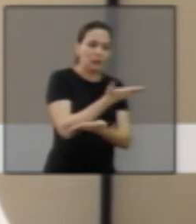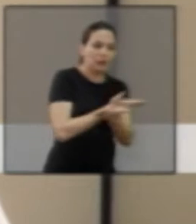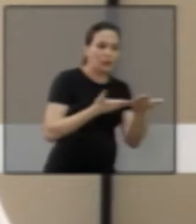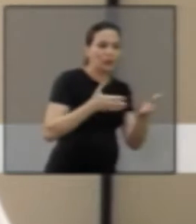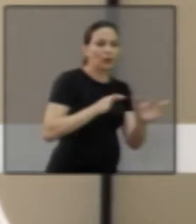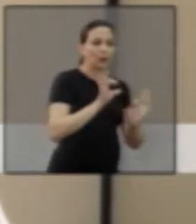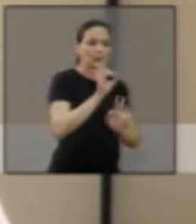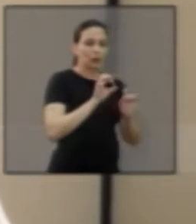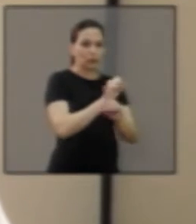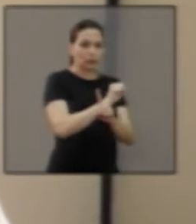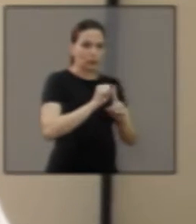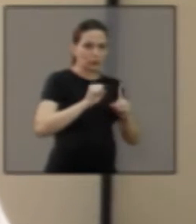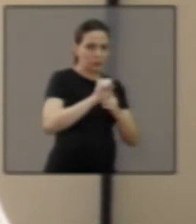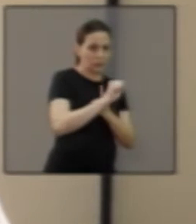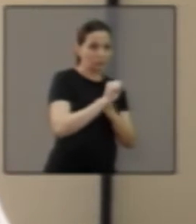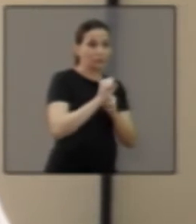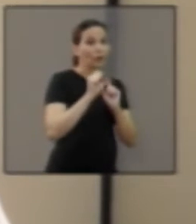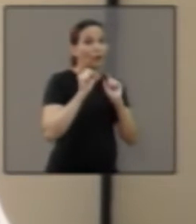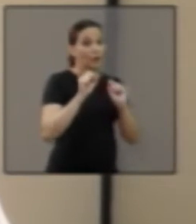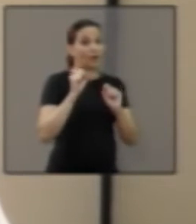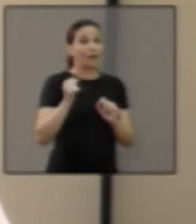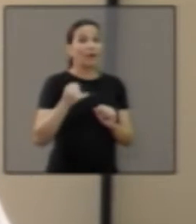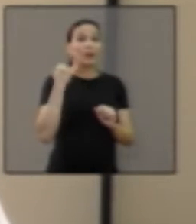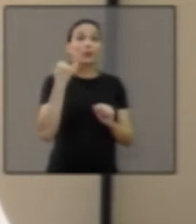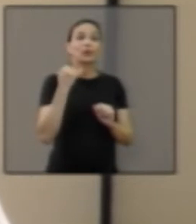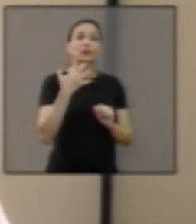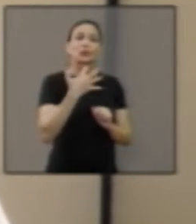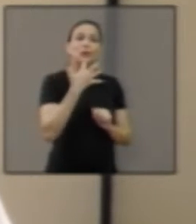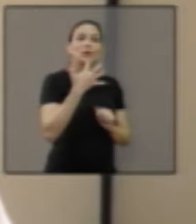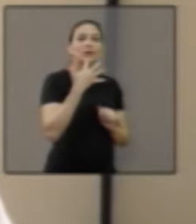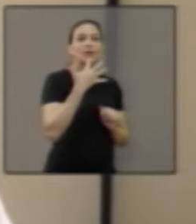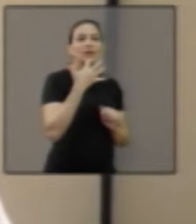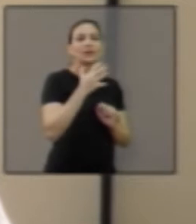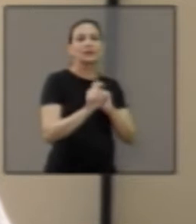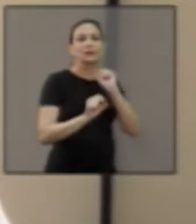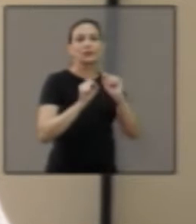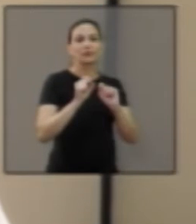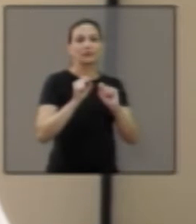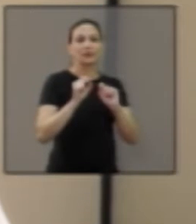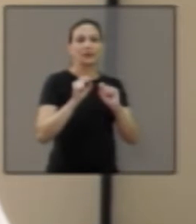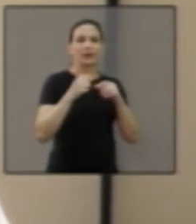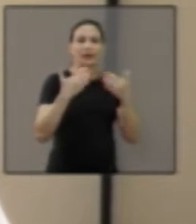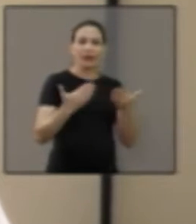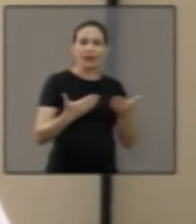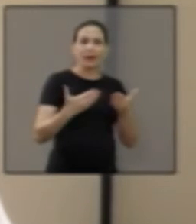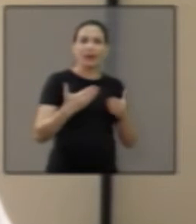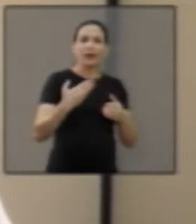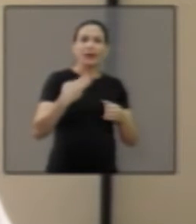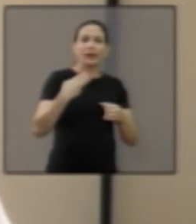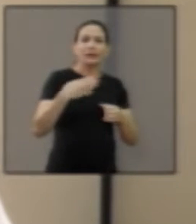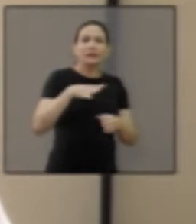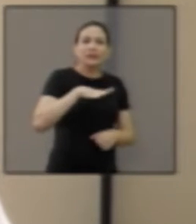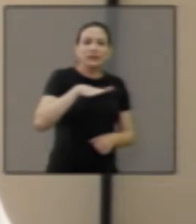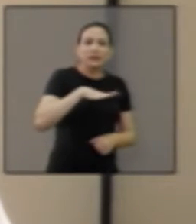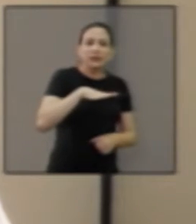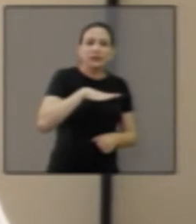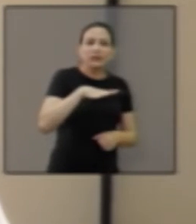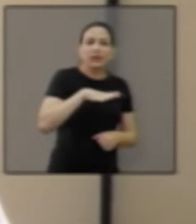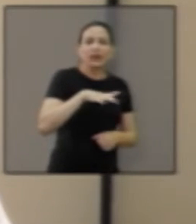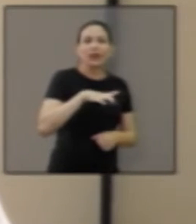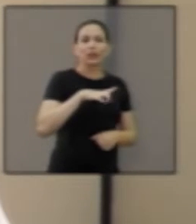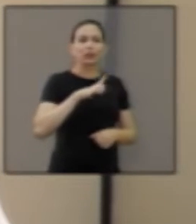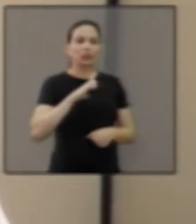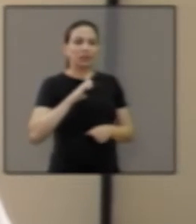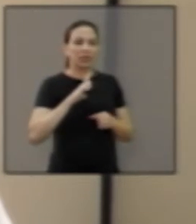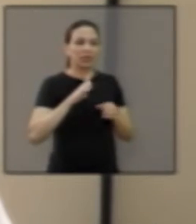população envolvida num projeto social tão importante. Porque elas conhecendo o que o